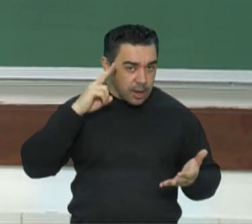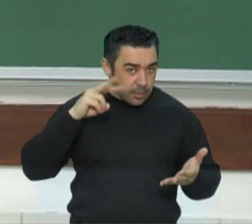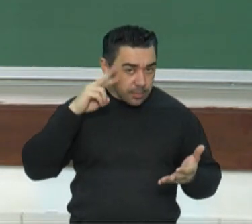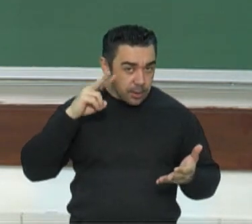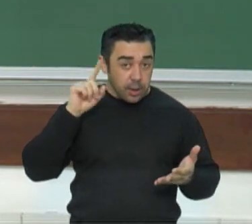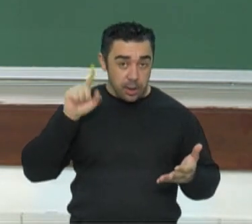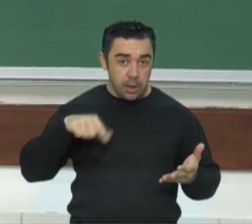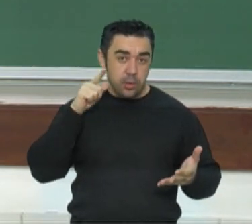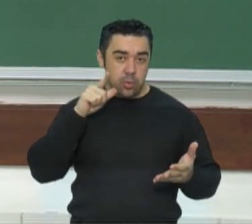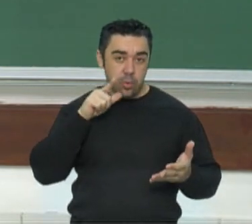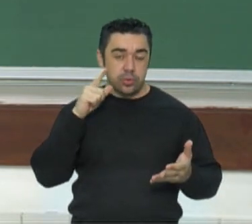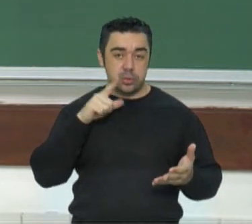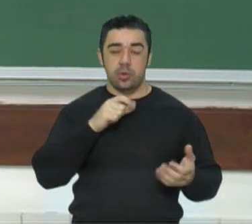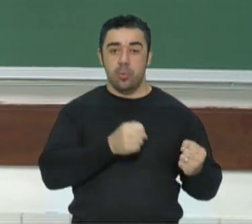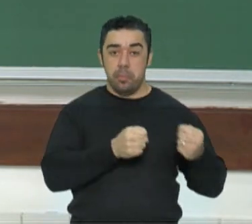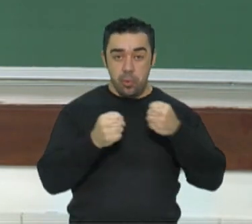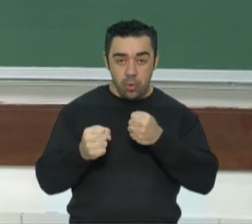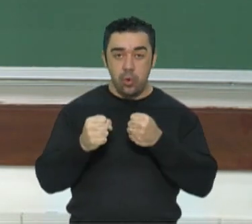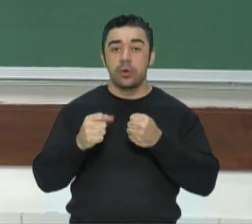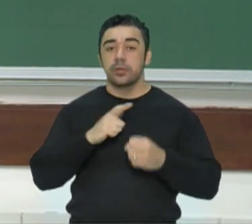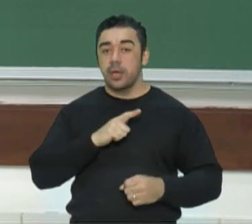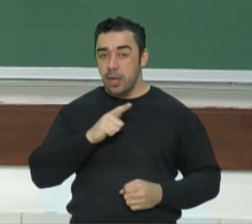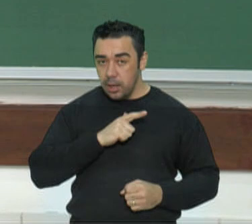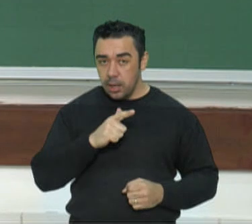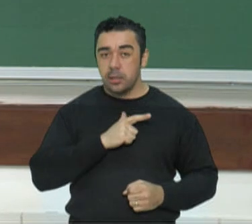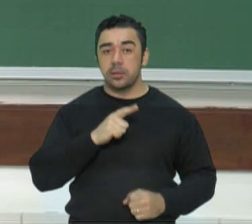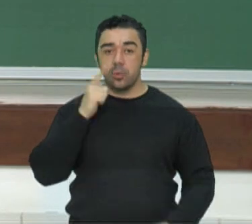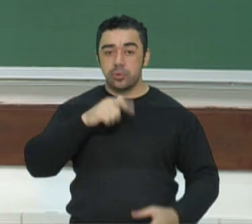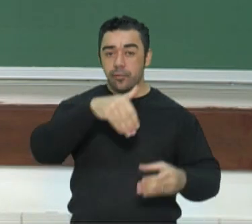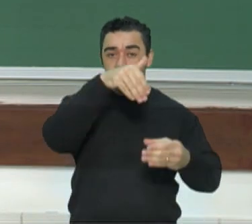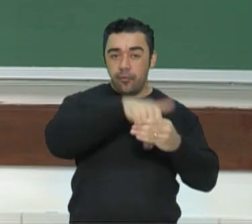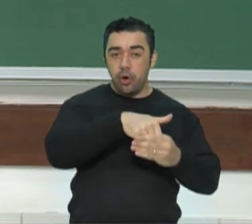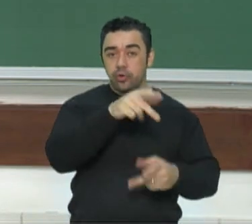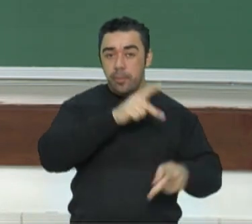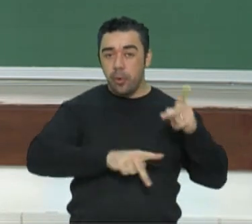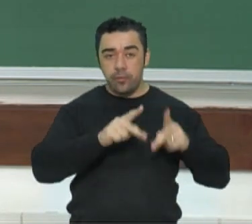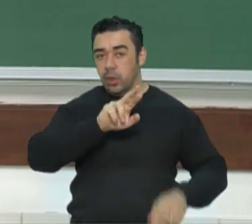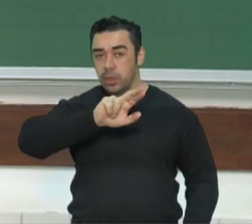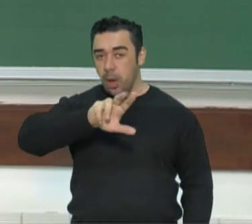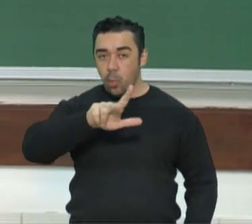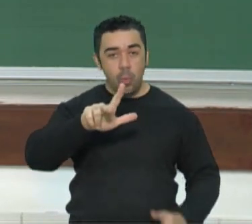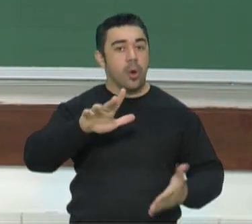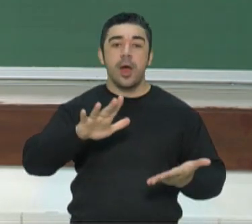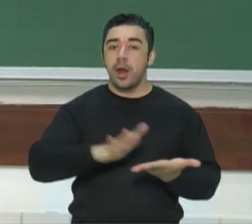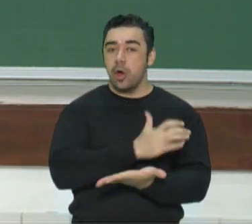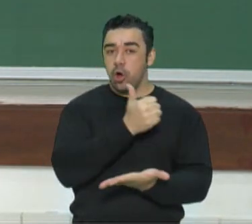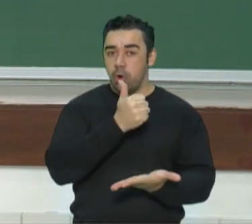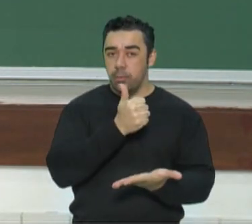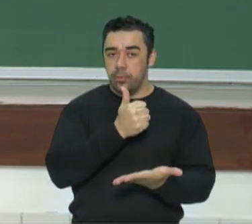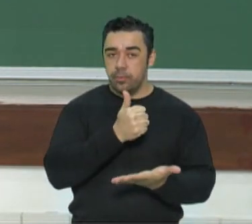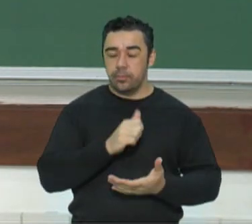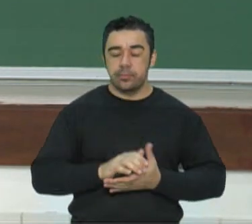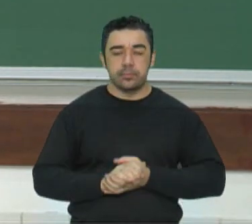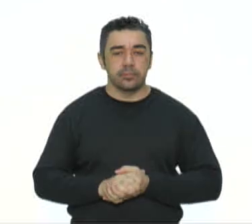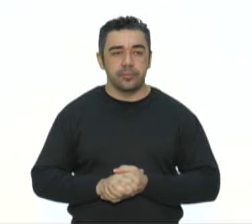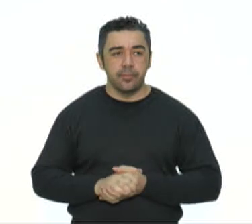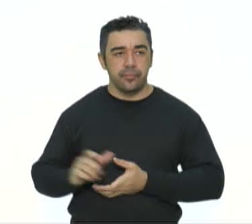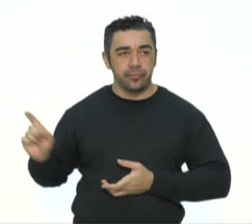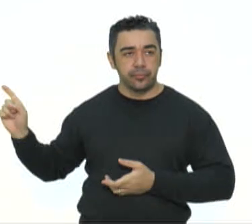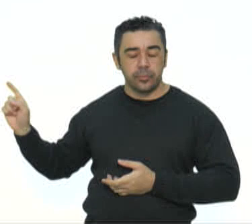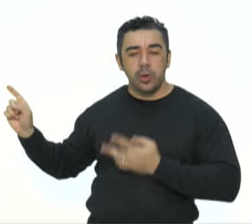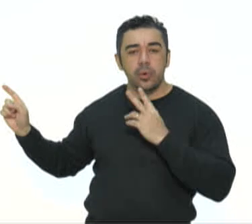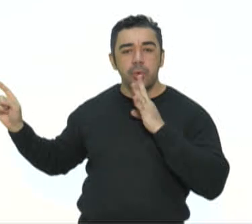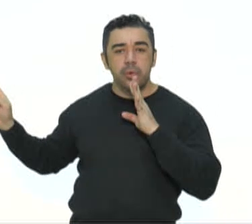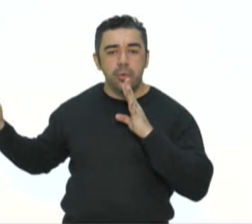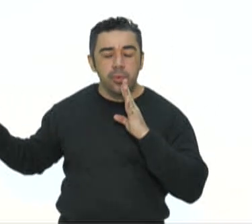Via legal eles chegaram ao poder. Não foi golpe, nada disso. Ok? Continuando. Imagens conhecidas pra você